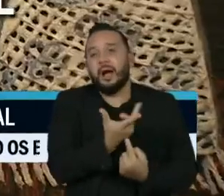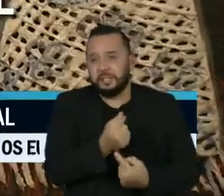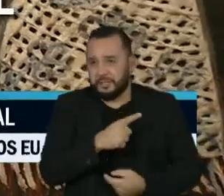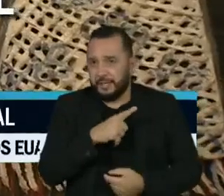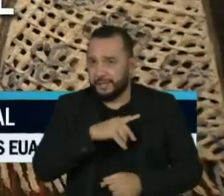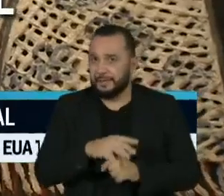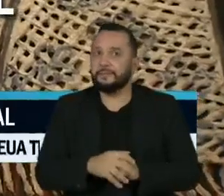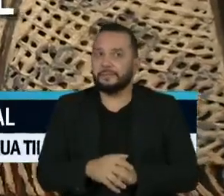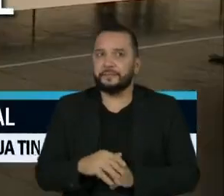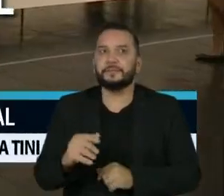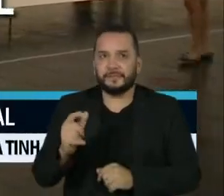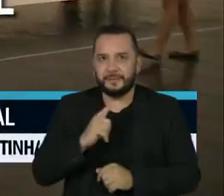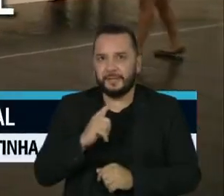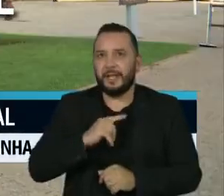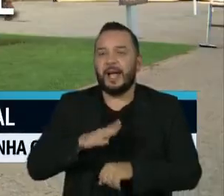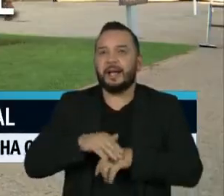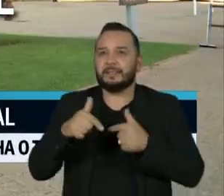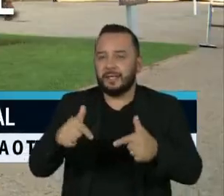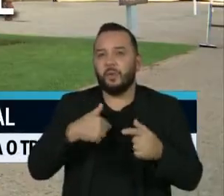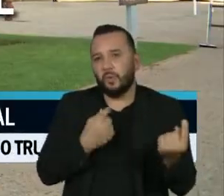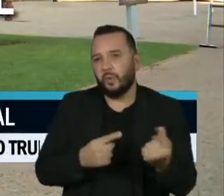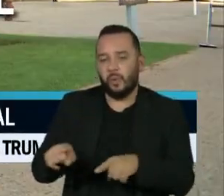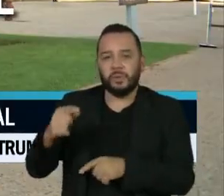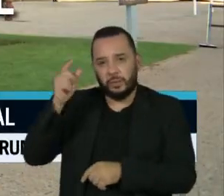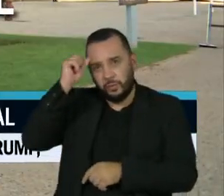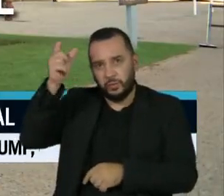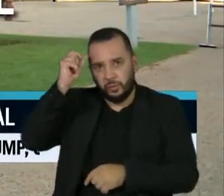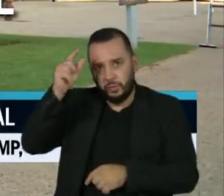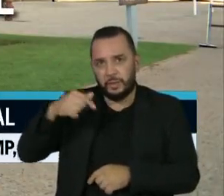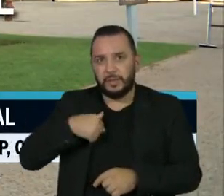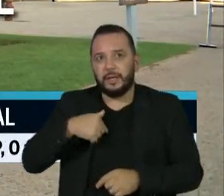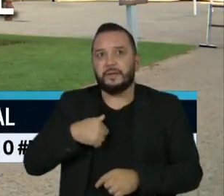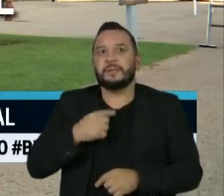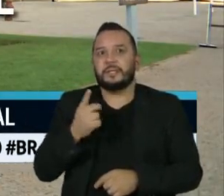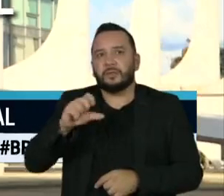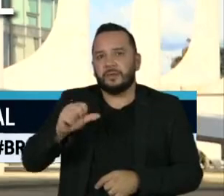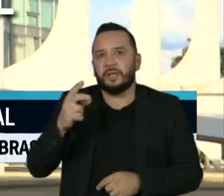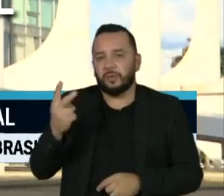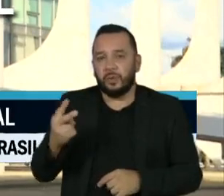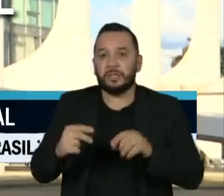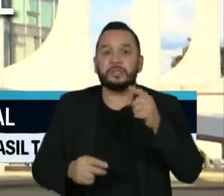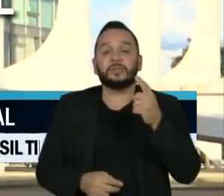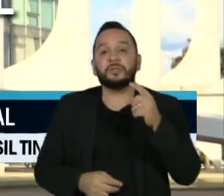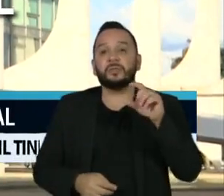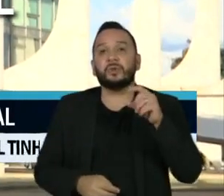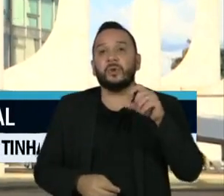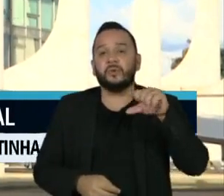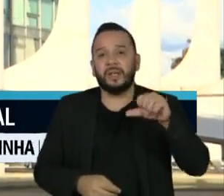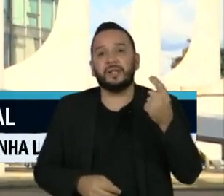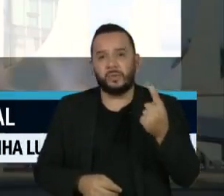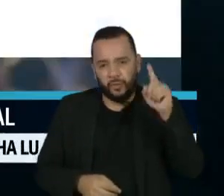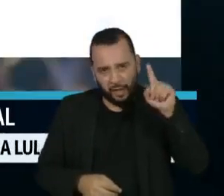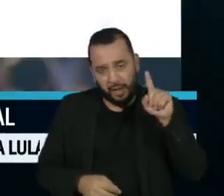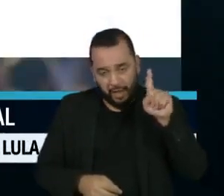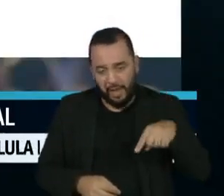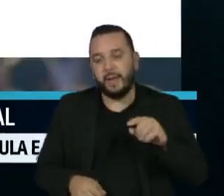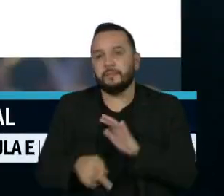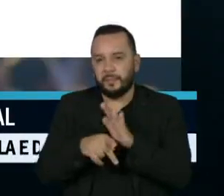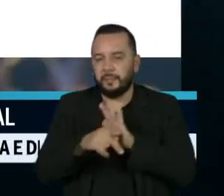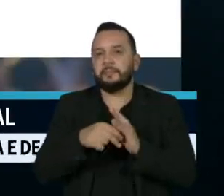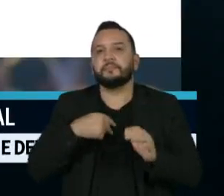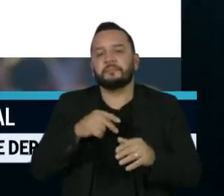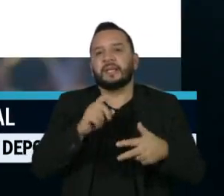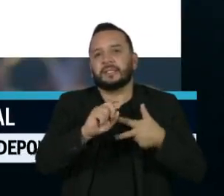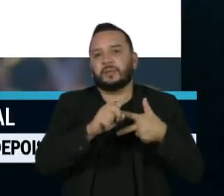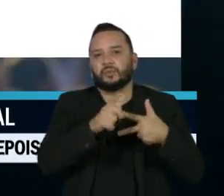iniciativas contra a cultura, com 192 casos, ou 91% do total, partiu do Poder Executivo. O relatório